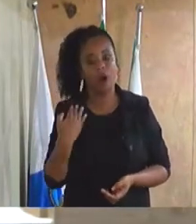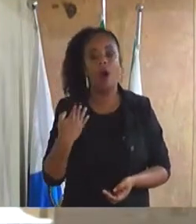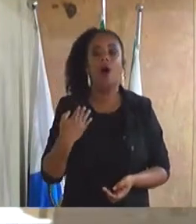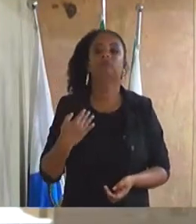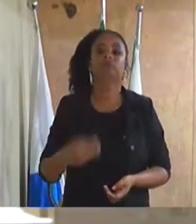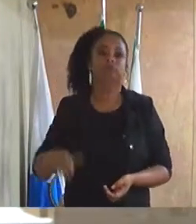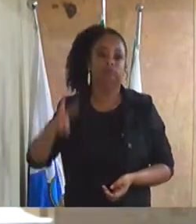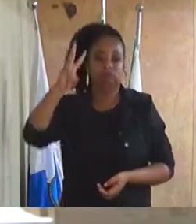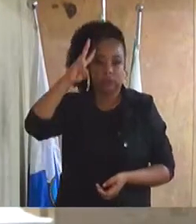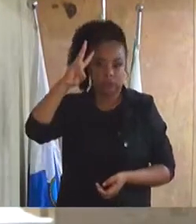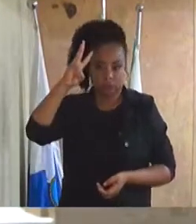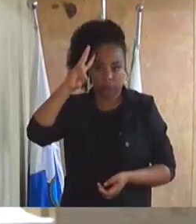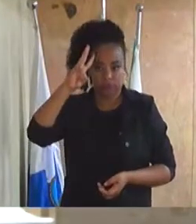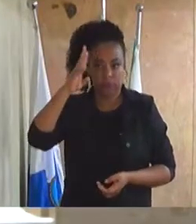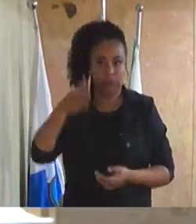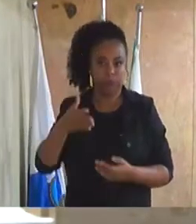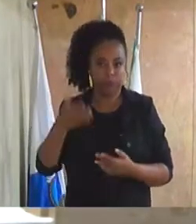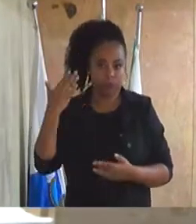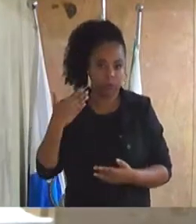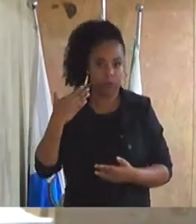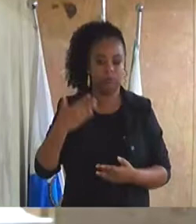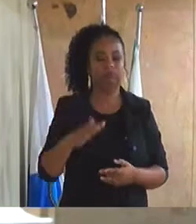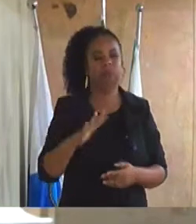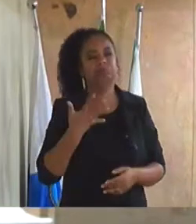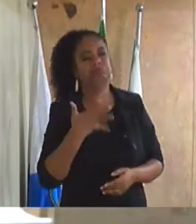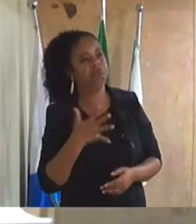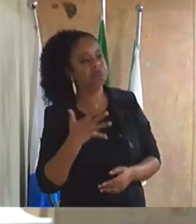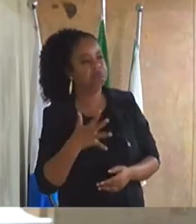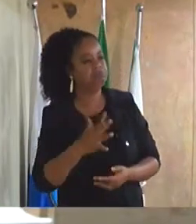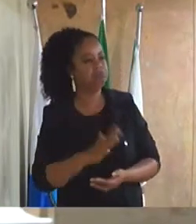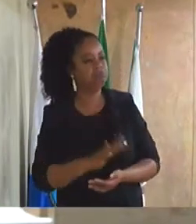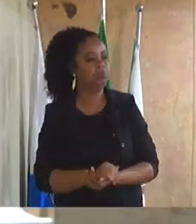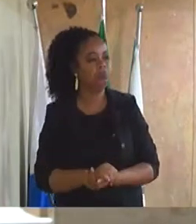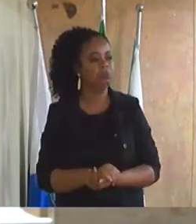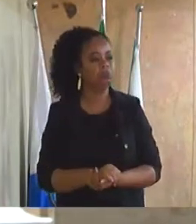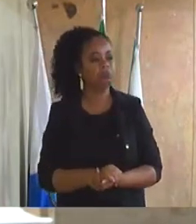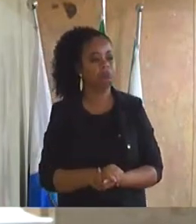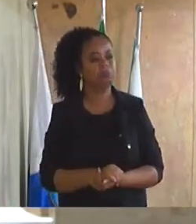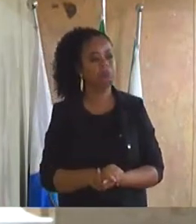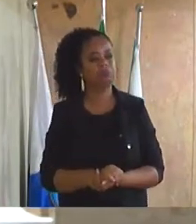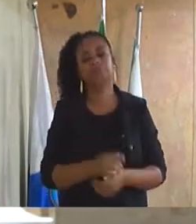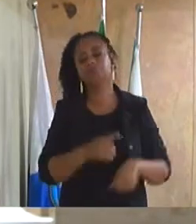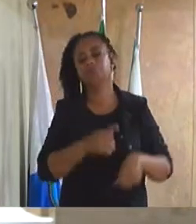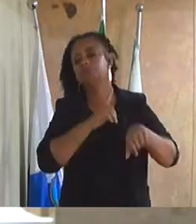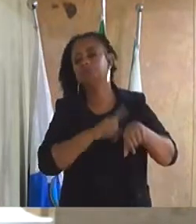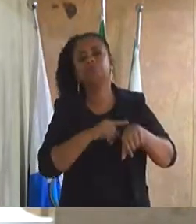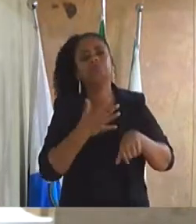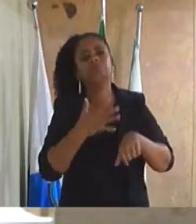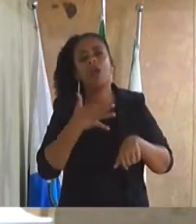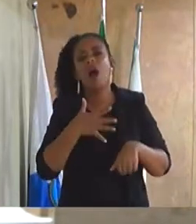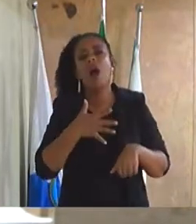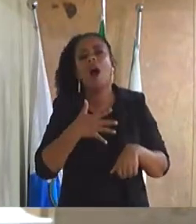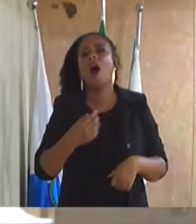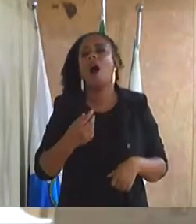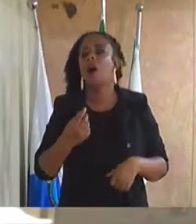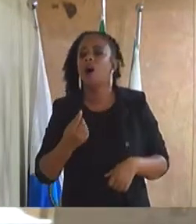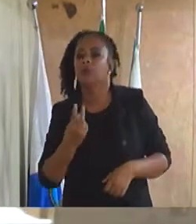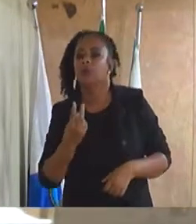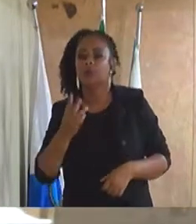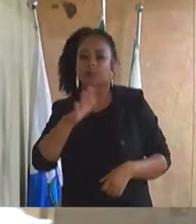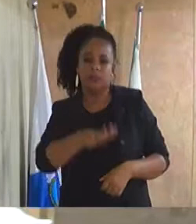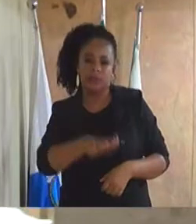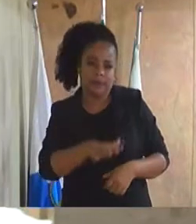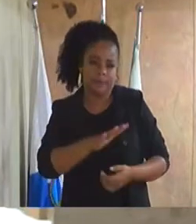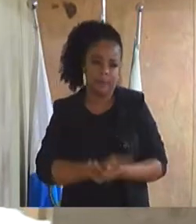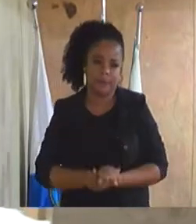-feira, por volta das 14 horas. Então,